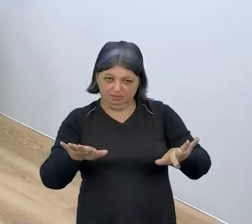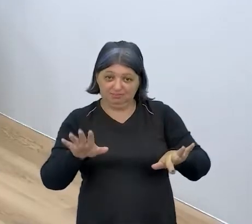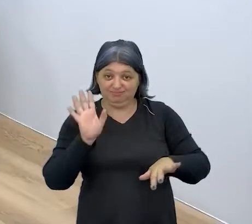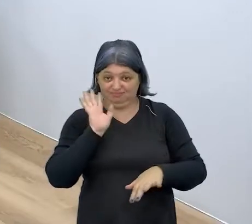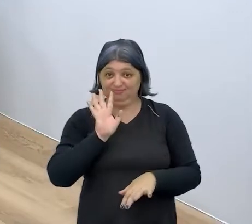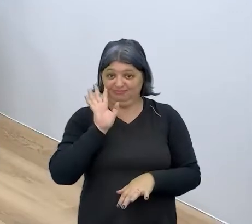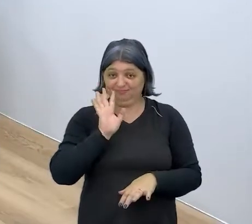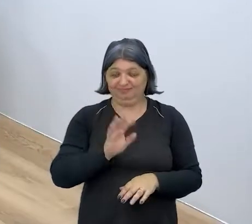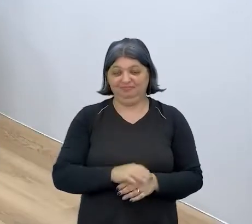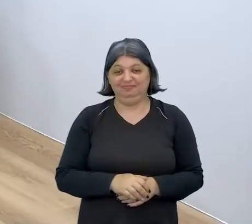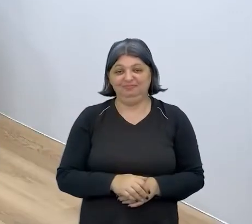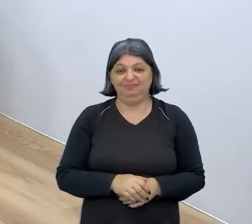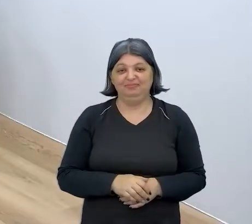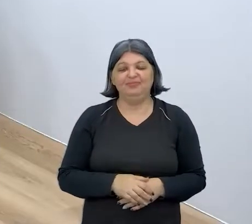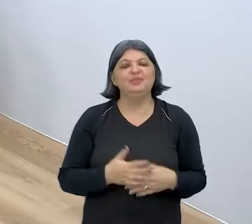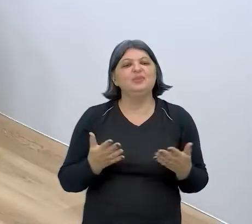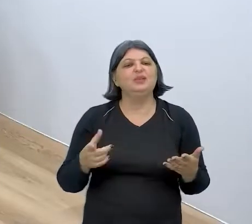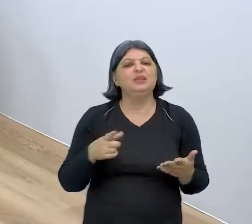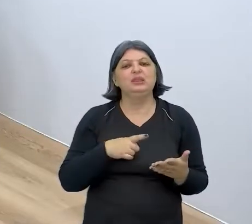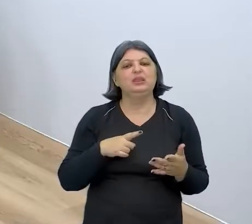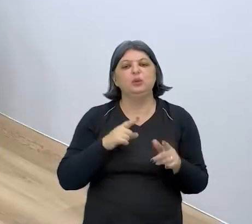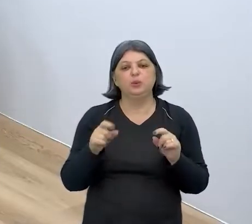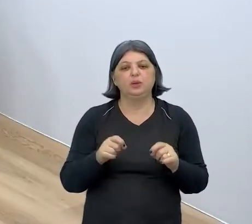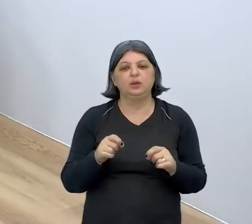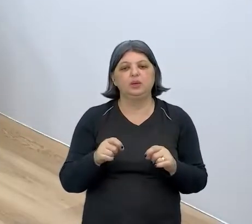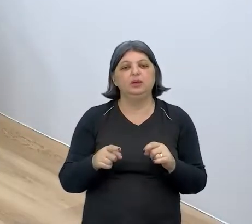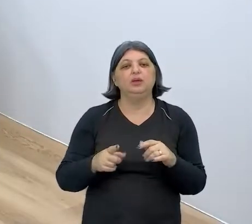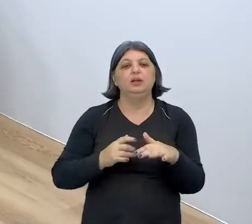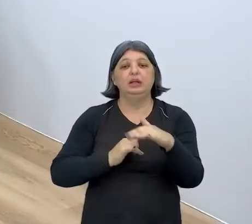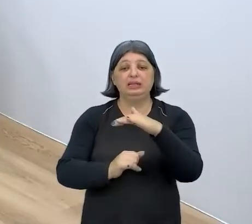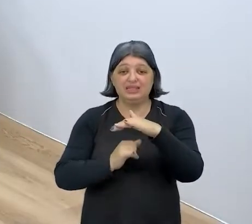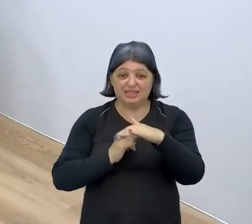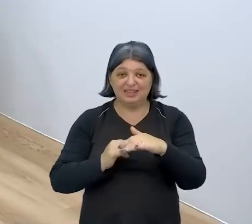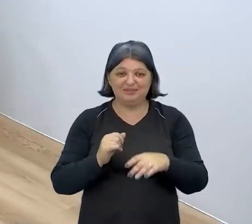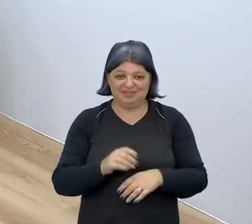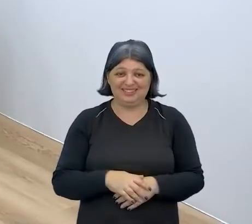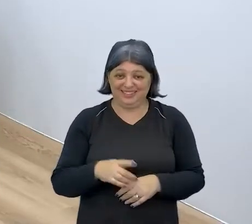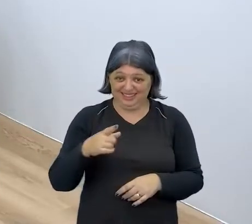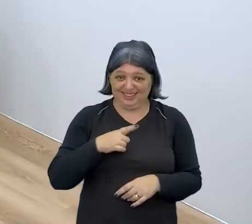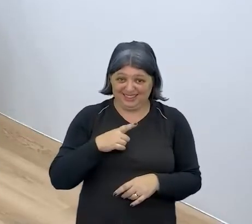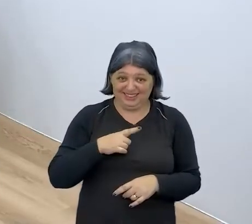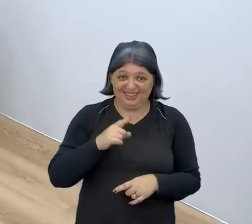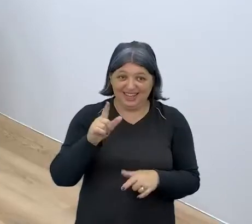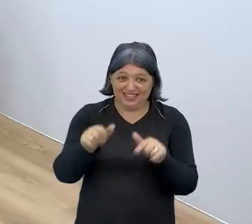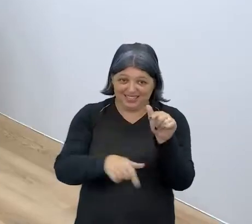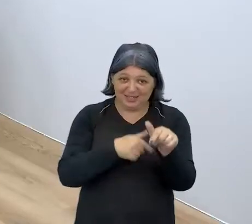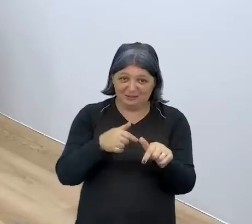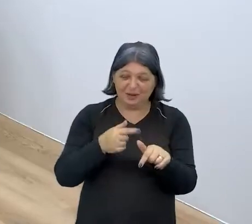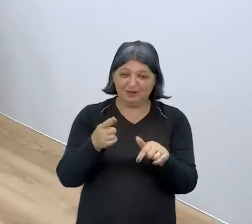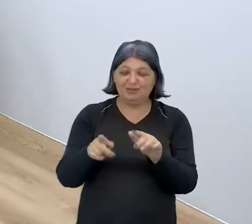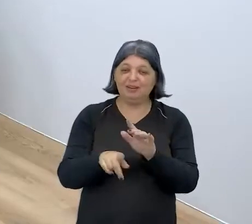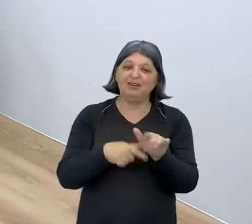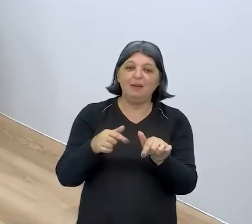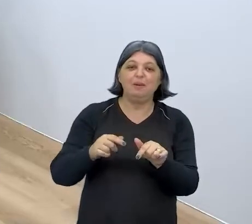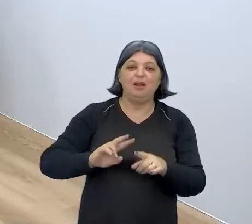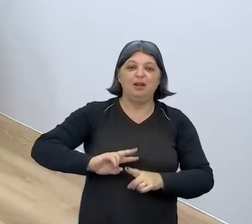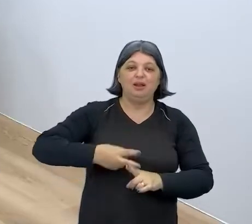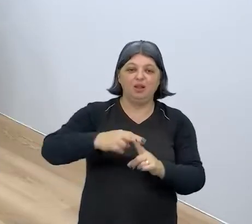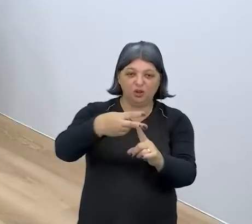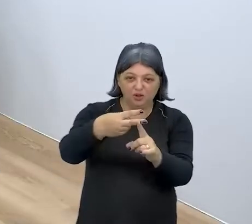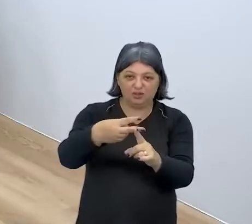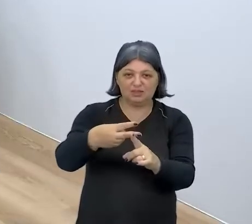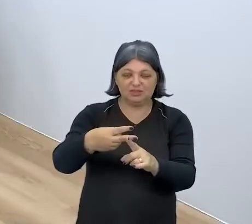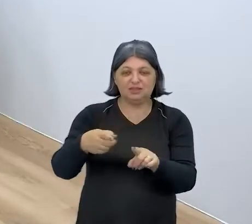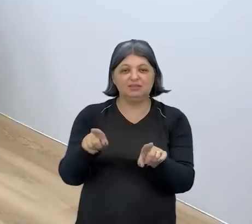legal, né? Então, o que a gente tem aqui? A gente tem uma startup. Então, o trabalho é uma startup, porque é um trabalho inovador. Ele